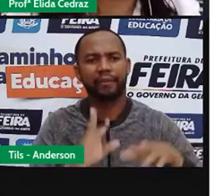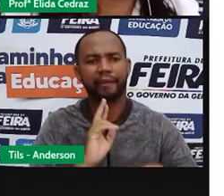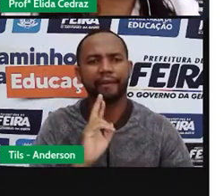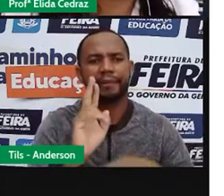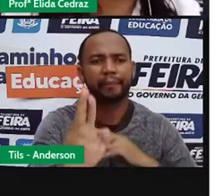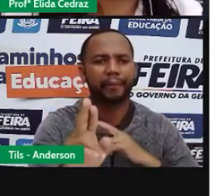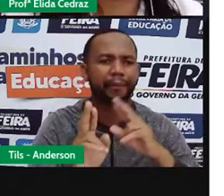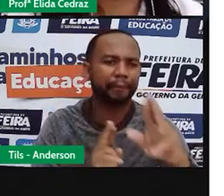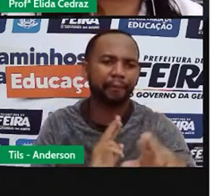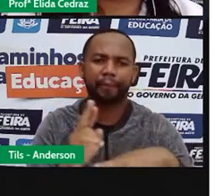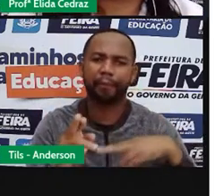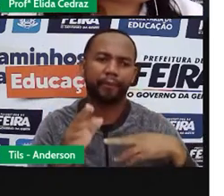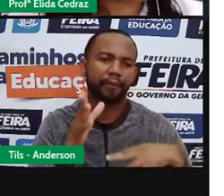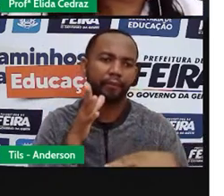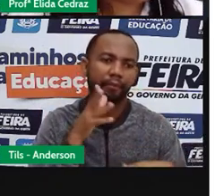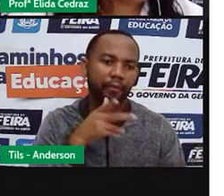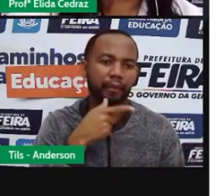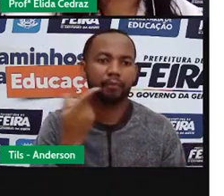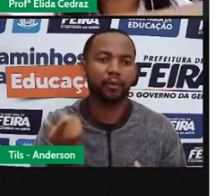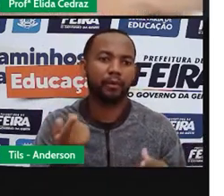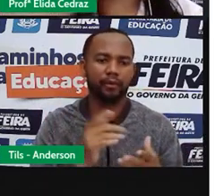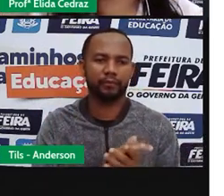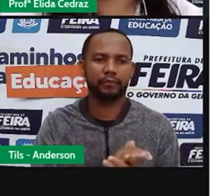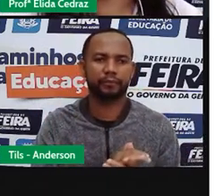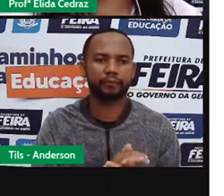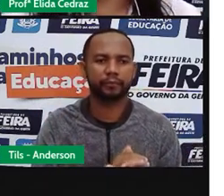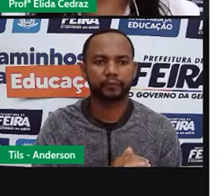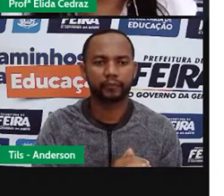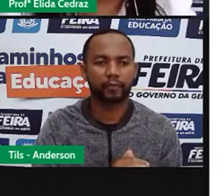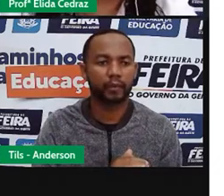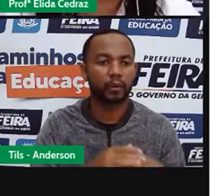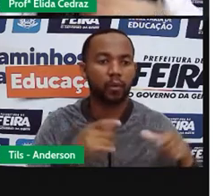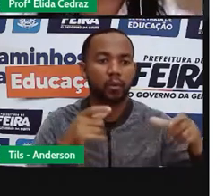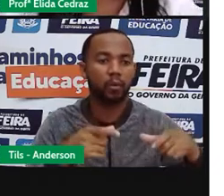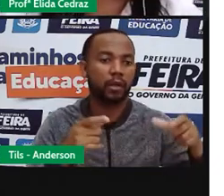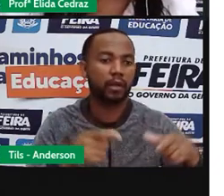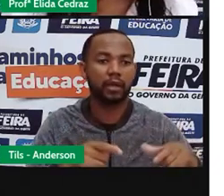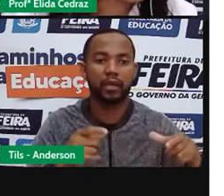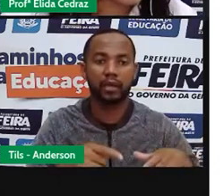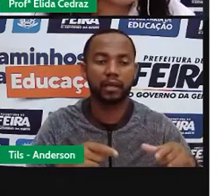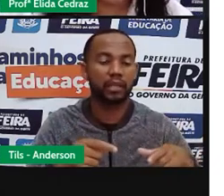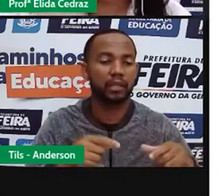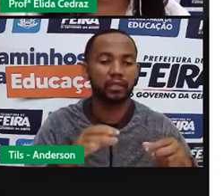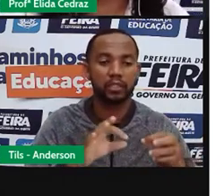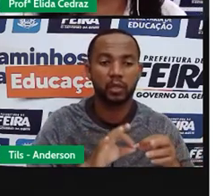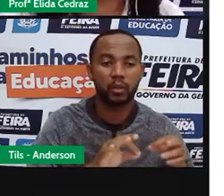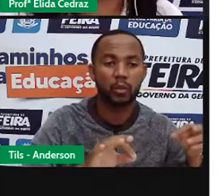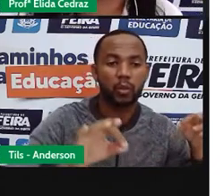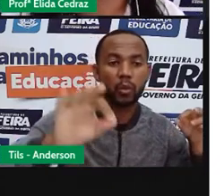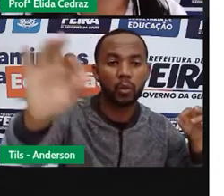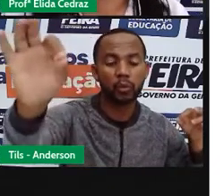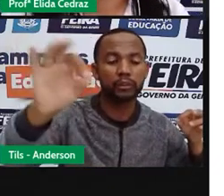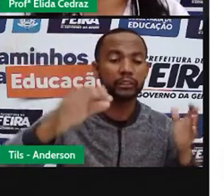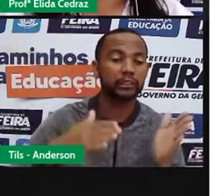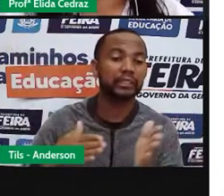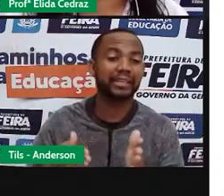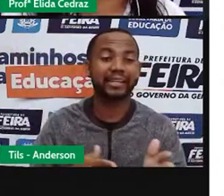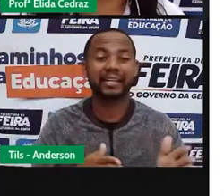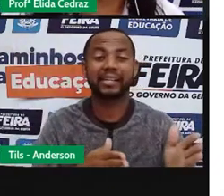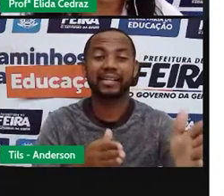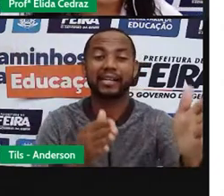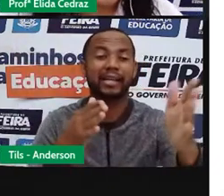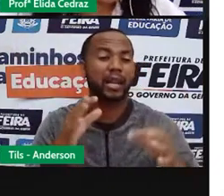quando saia, era endereçada para uma outra pessoa. Os trajetos, os caminhos eram